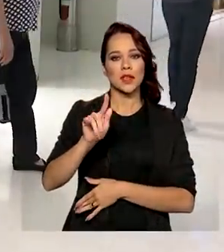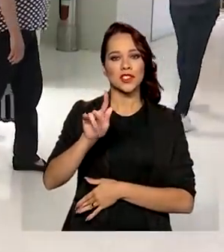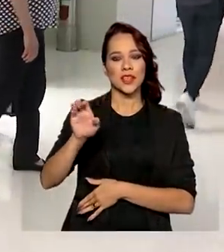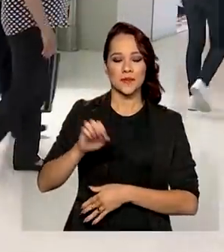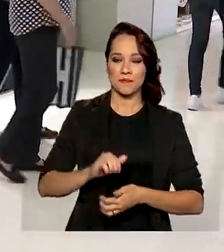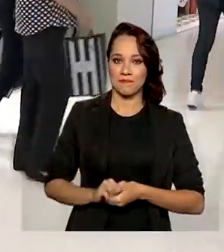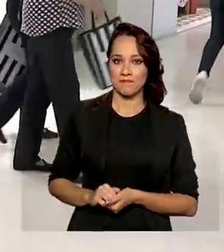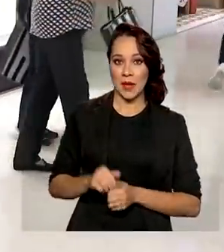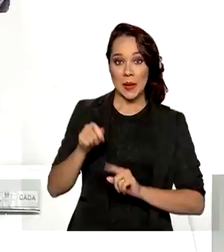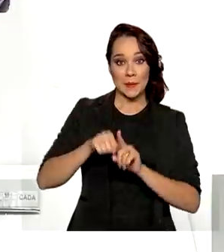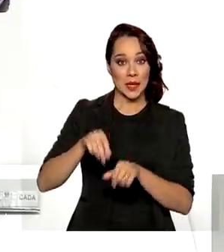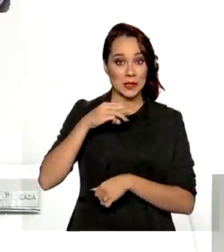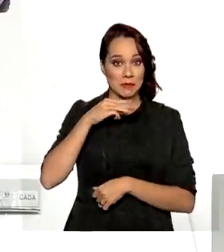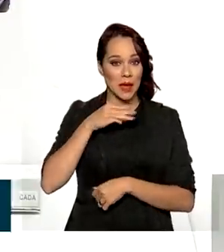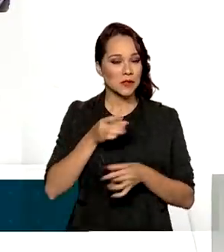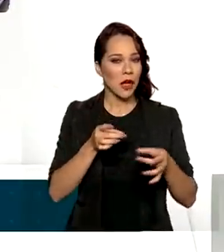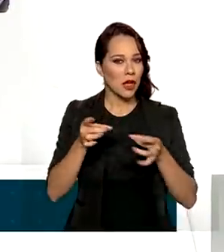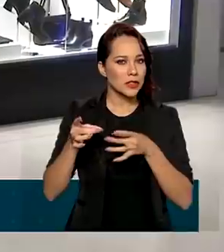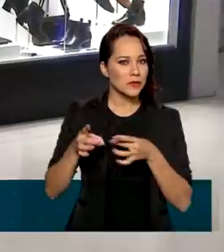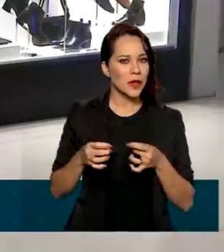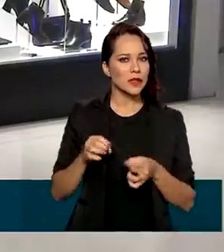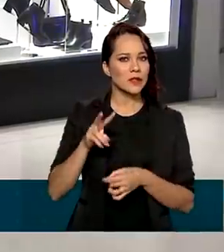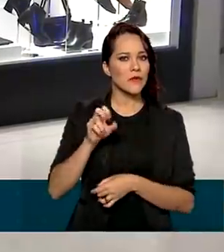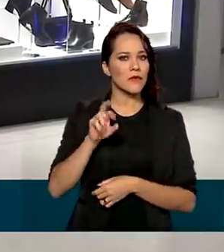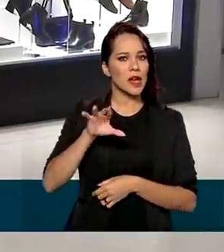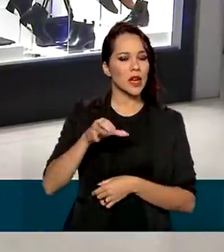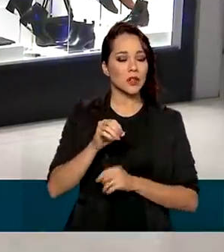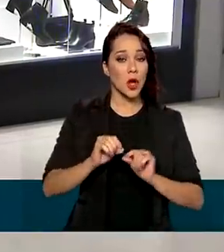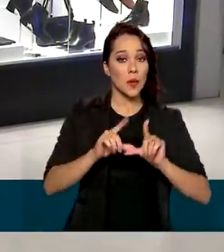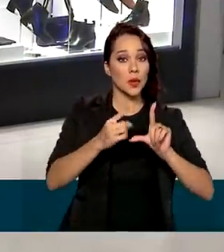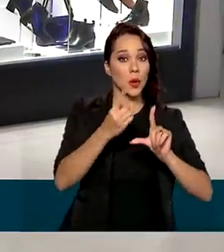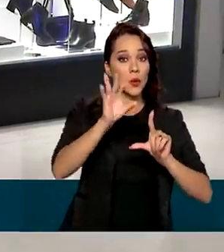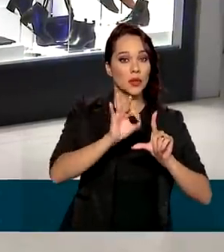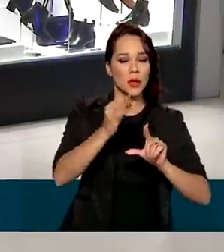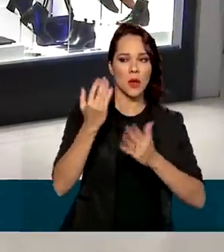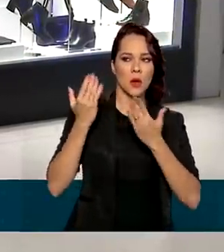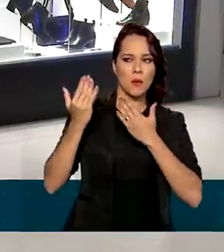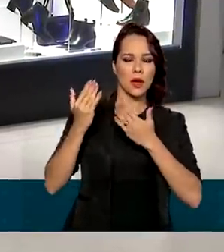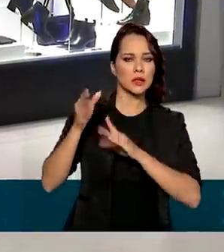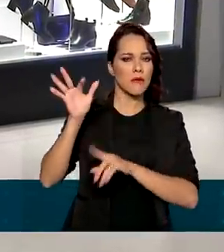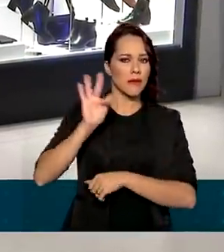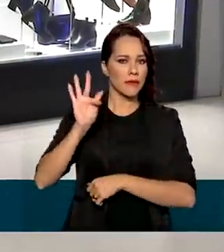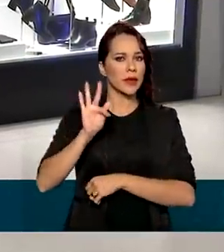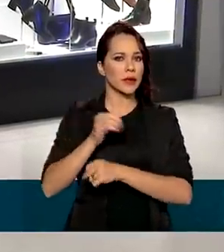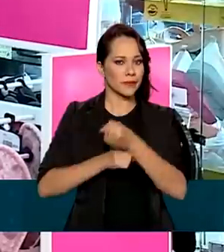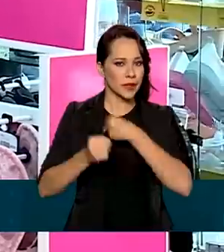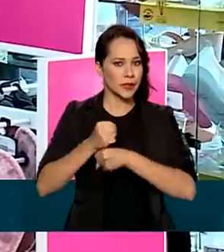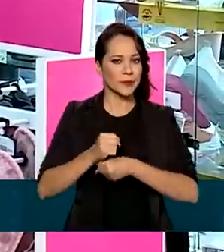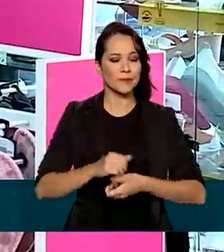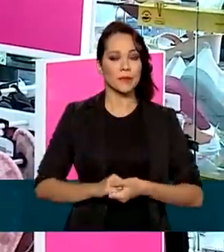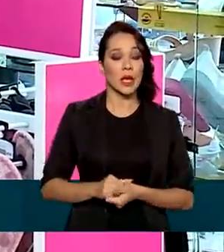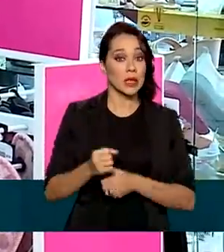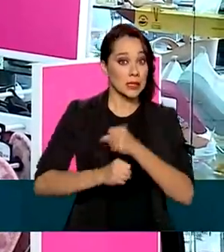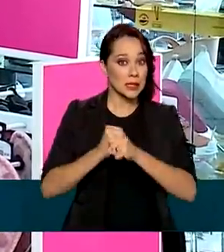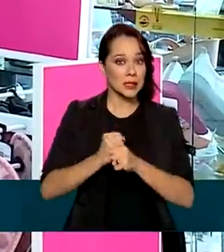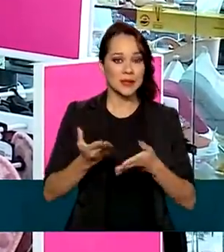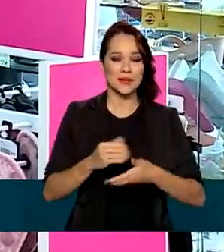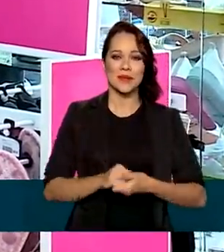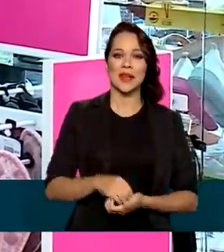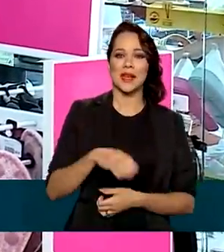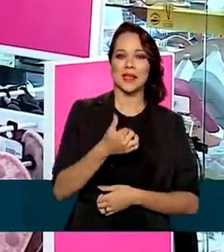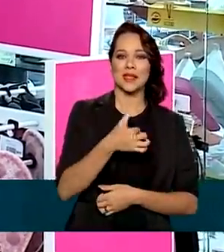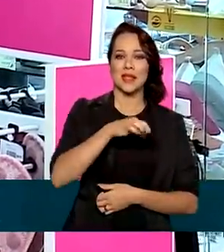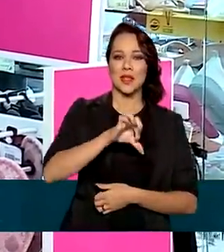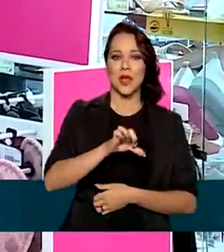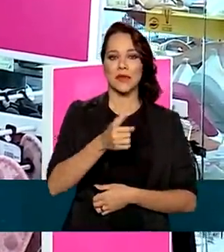Em março deste ano, as vendas no varejo cresceram 1% em relação a fevereiro deste ano, em 19 das 27